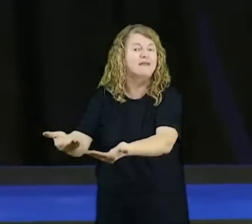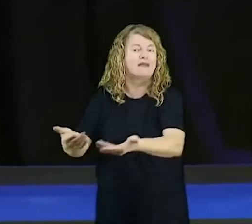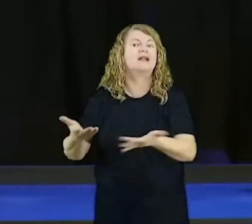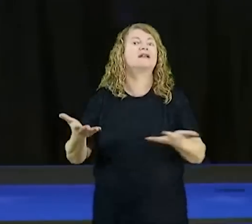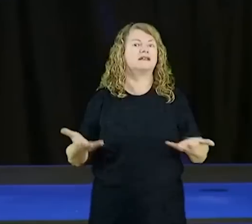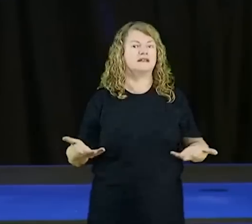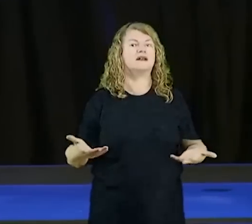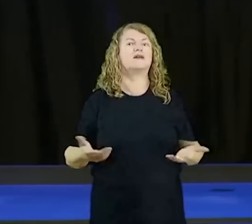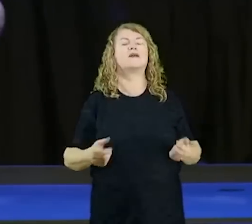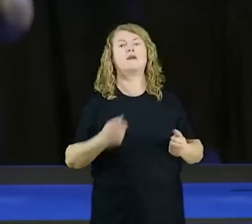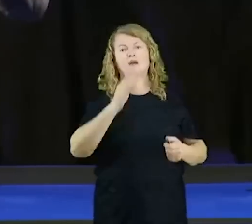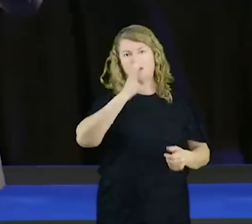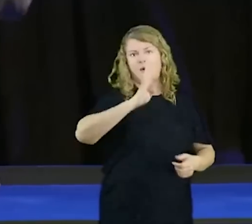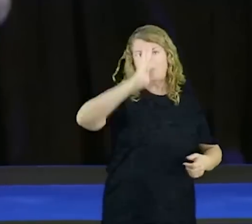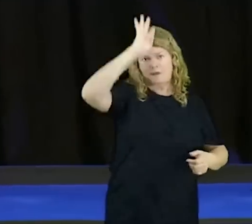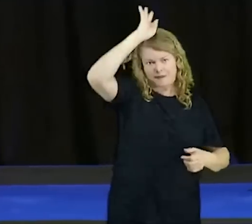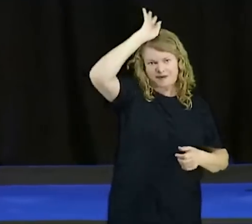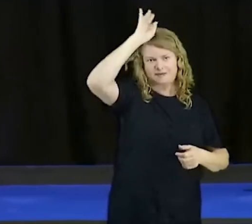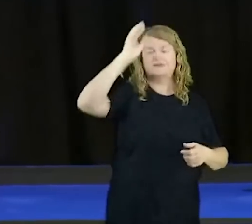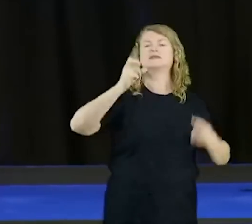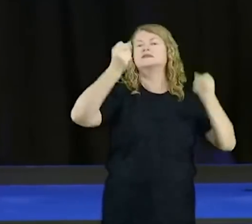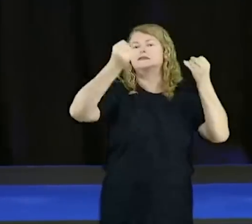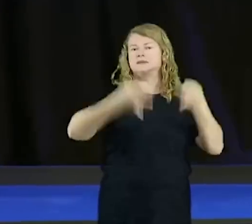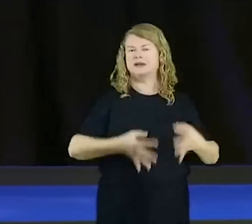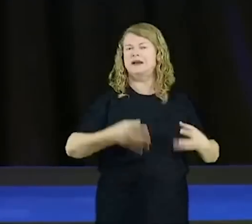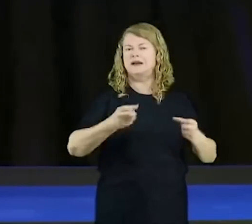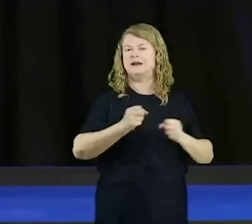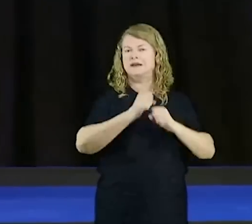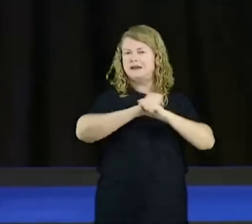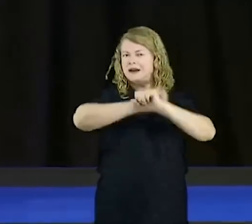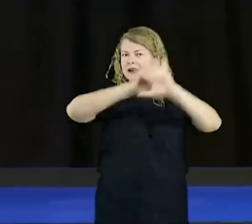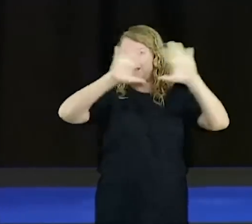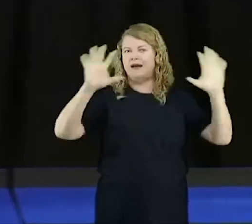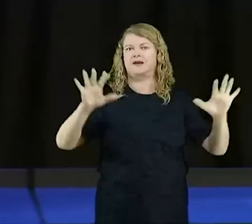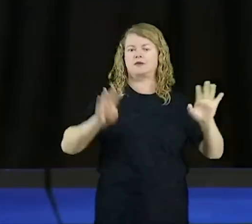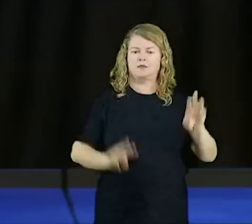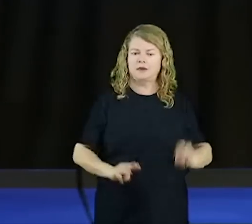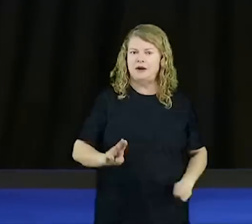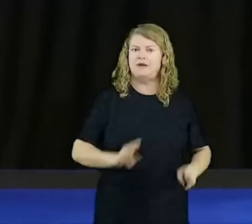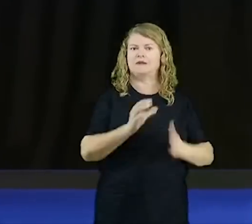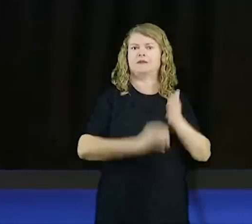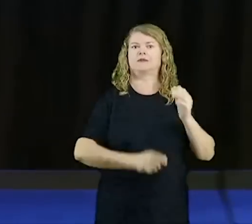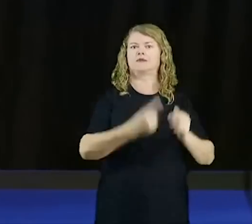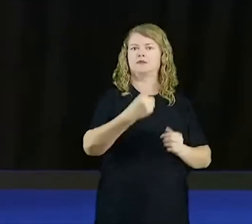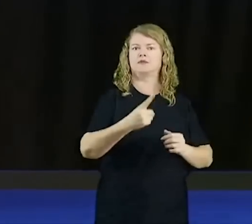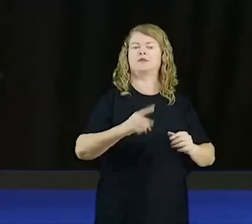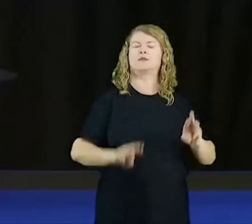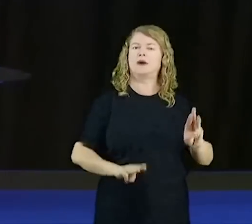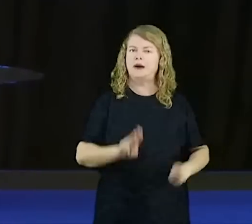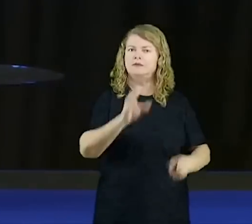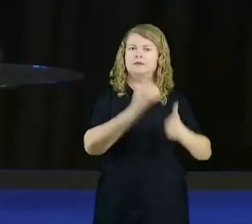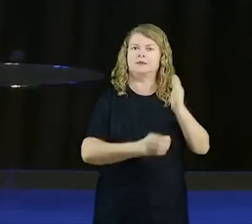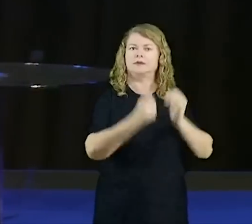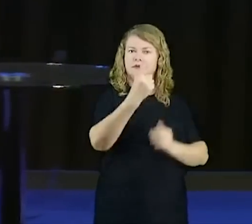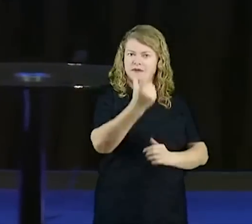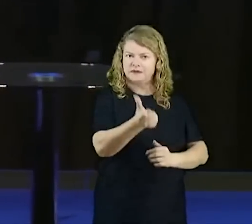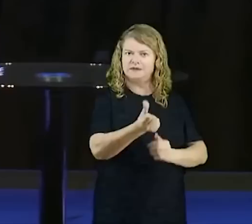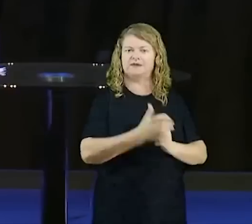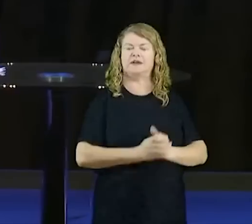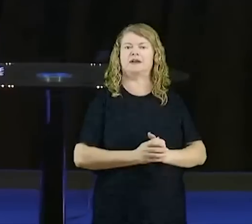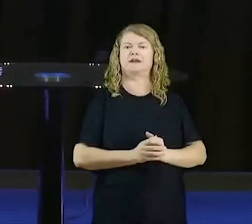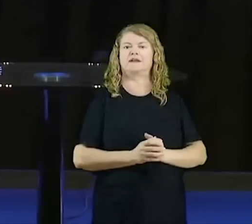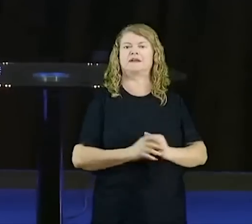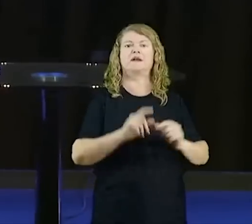águas, é o batismo de arrependimento. fica claro, Marcos capítulo 1, Marcos capítulo 16, aquele que queira e for